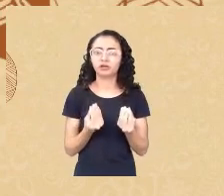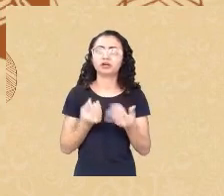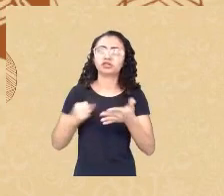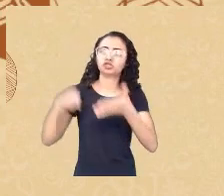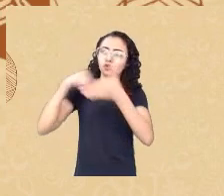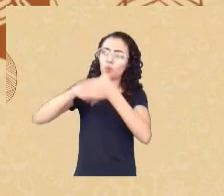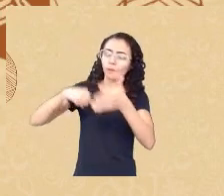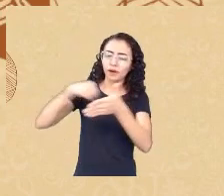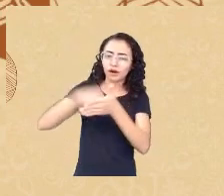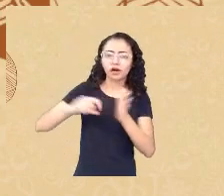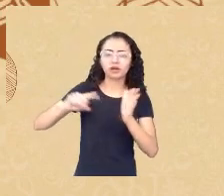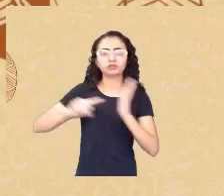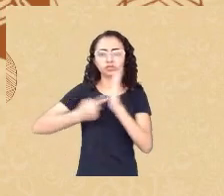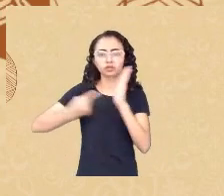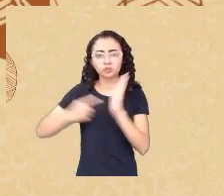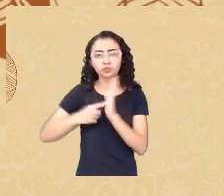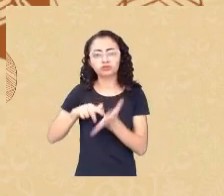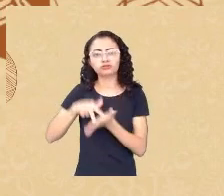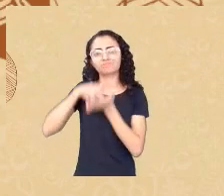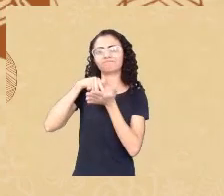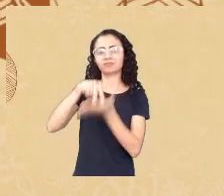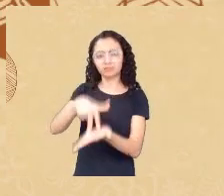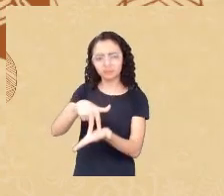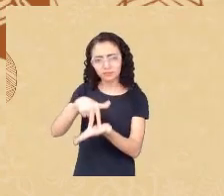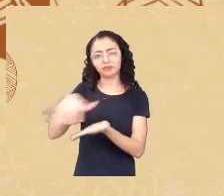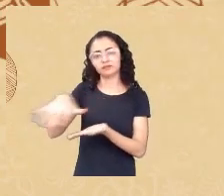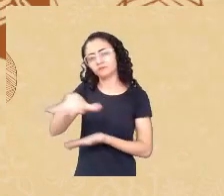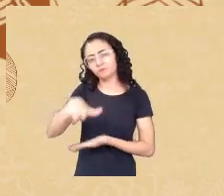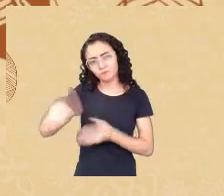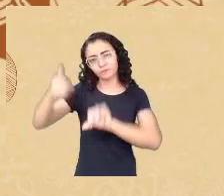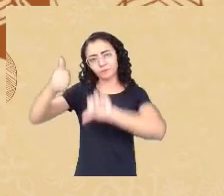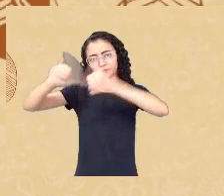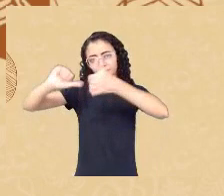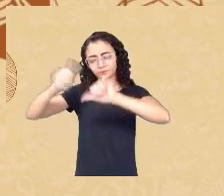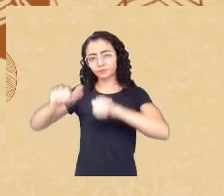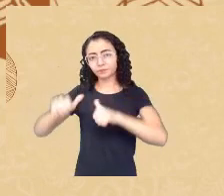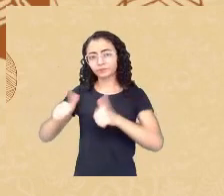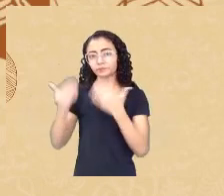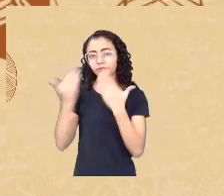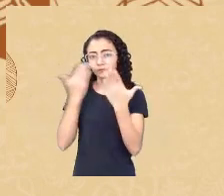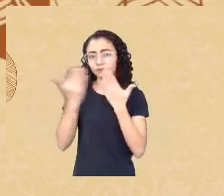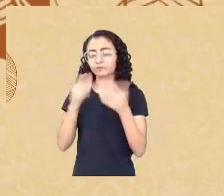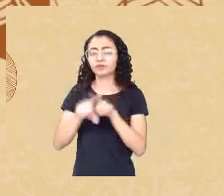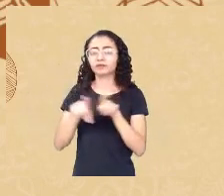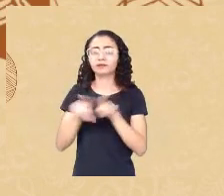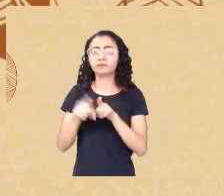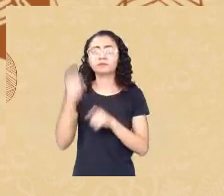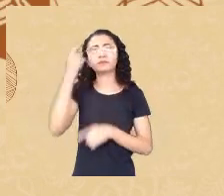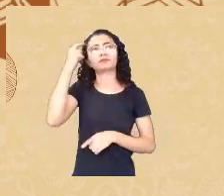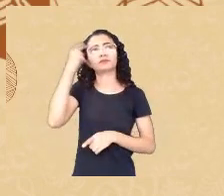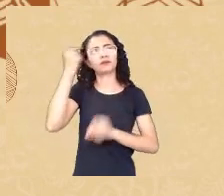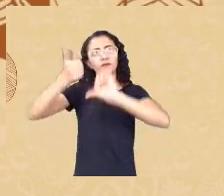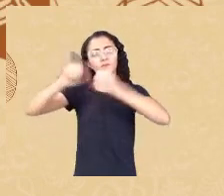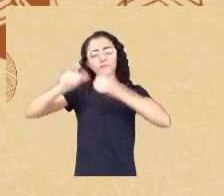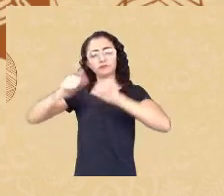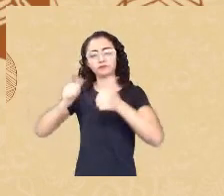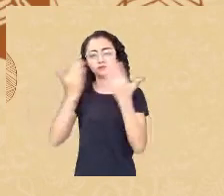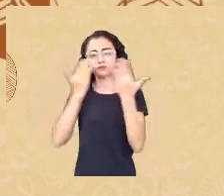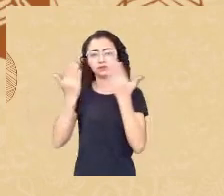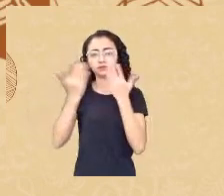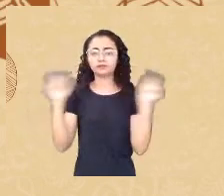resistência dentro da área de avaliação psicológica e pensando uma avaliação psicológica que possa